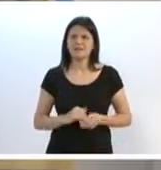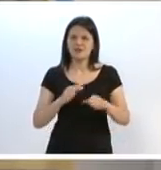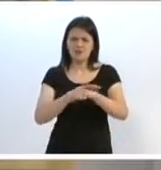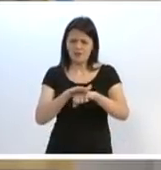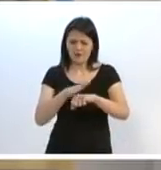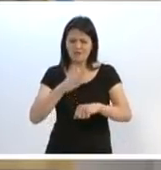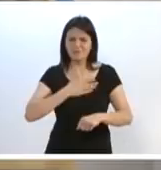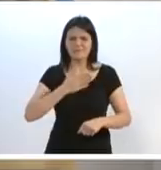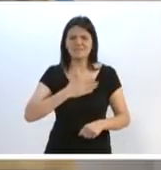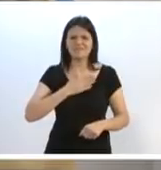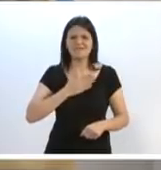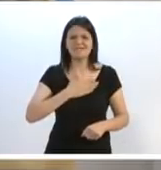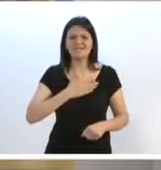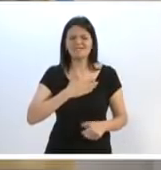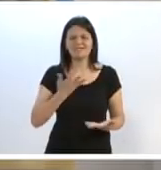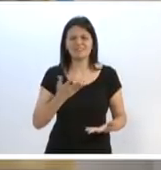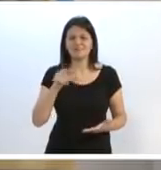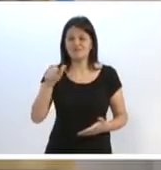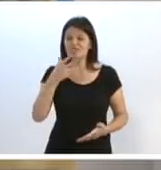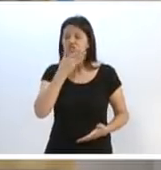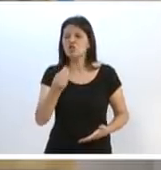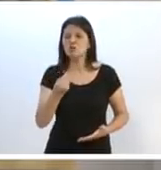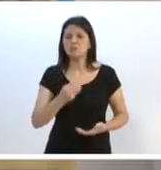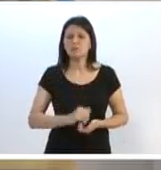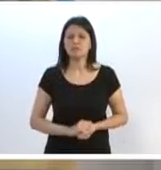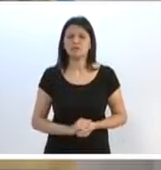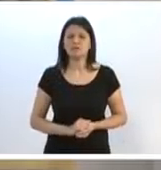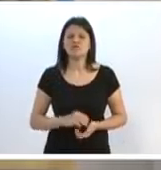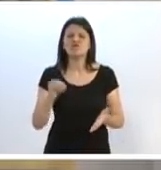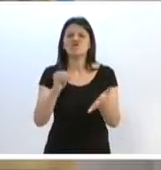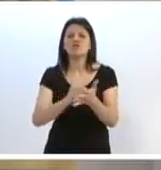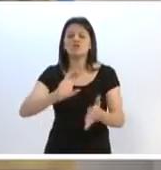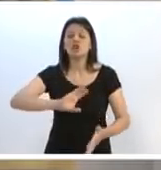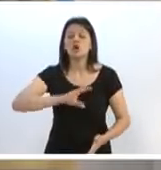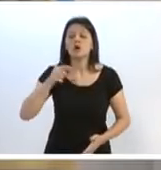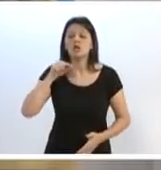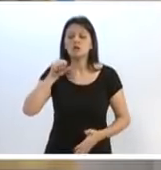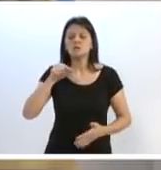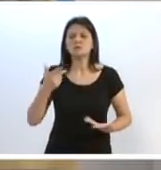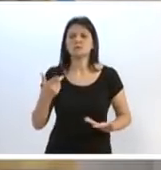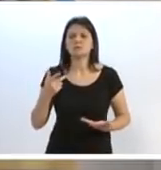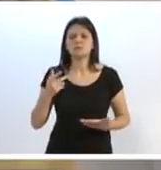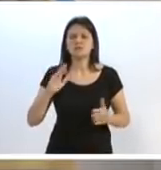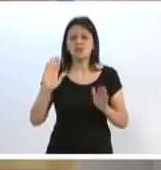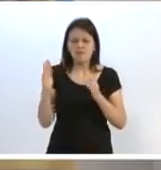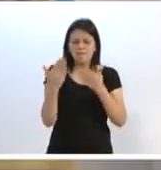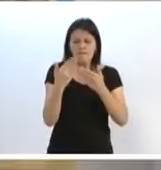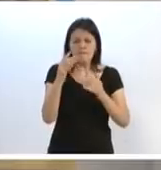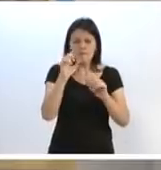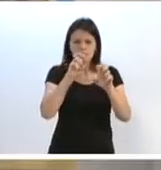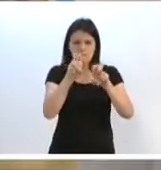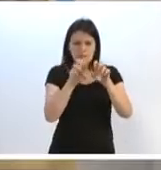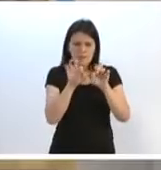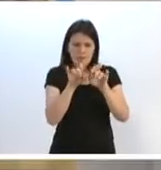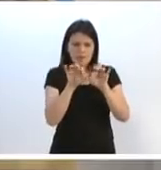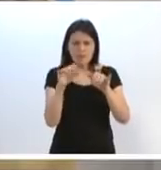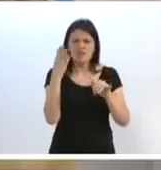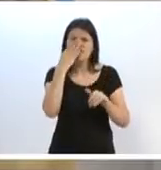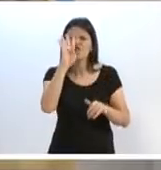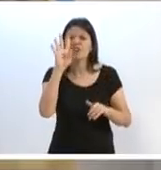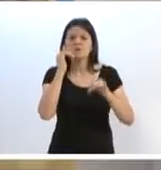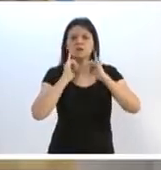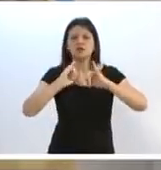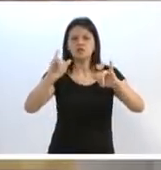Vem comigo. Seja homem. Covarde. Seja homem. Não se esconda atrás de uma tela de computador. Ou de um fake news. Seja homem. Me